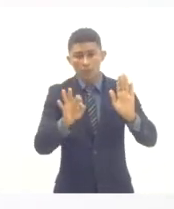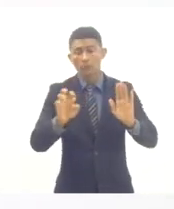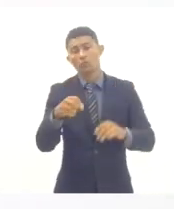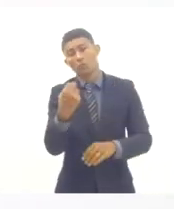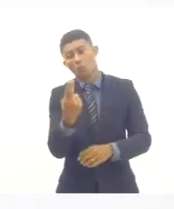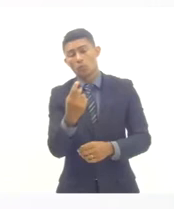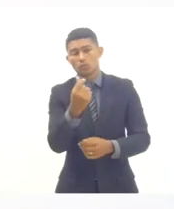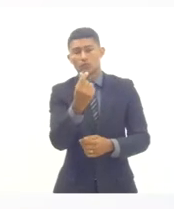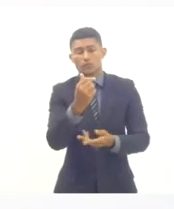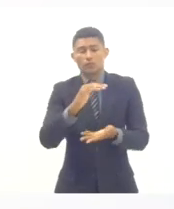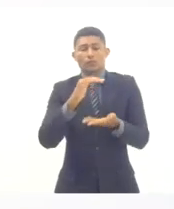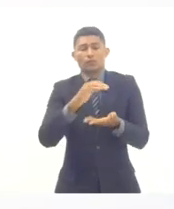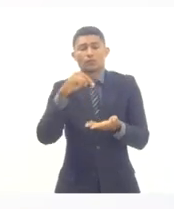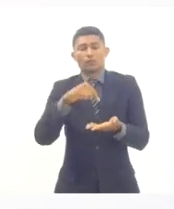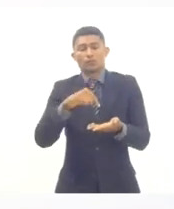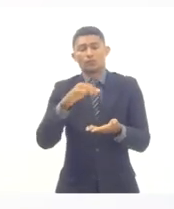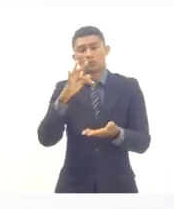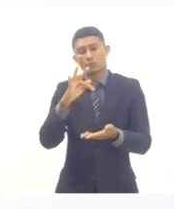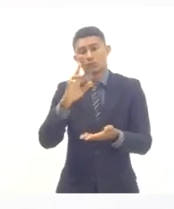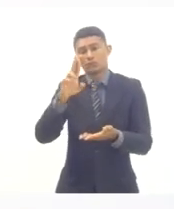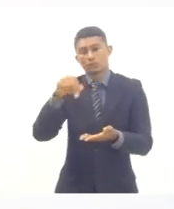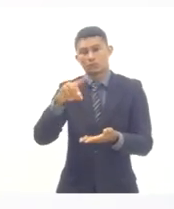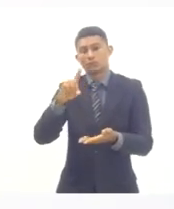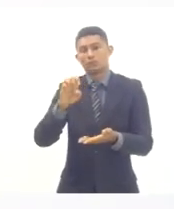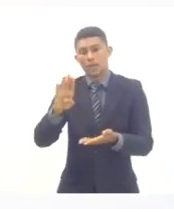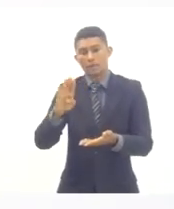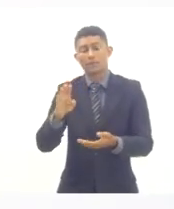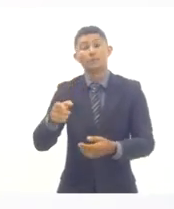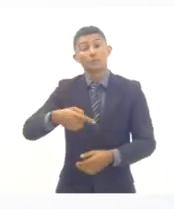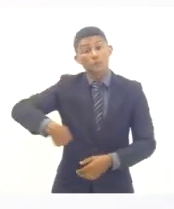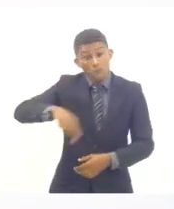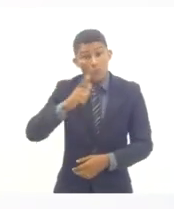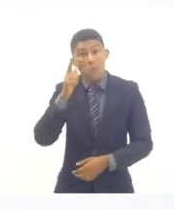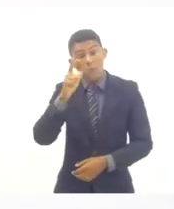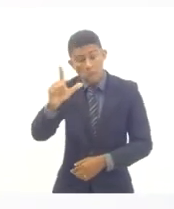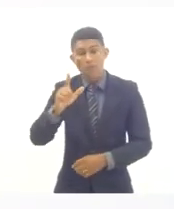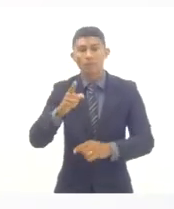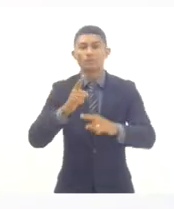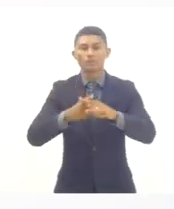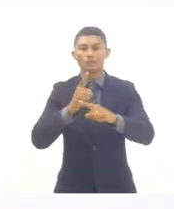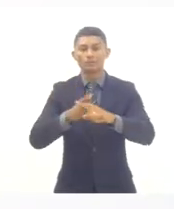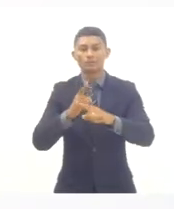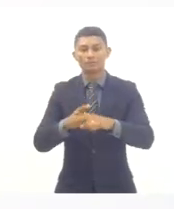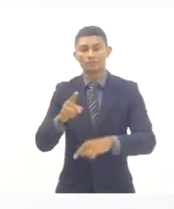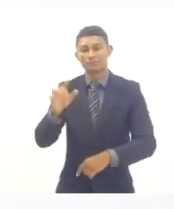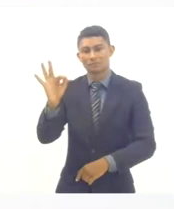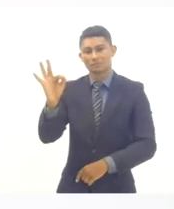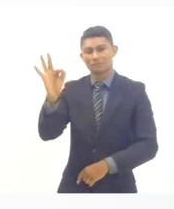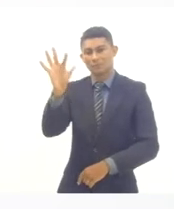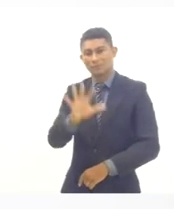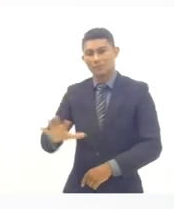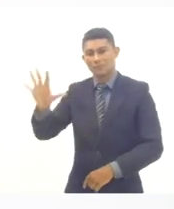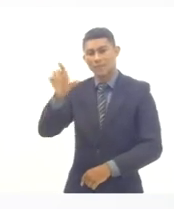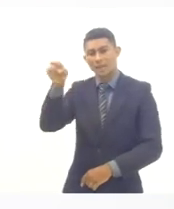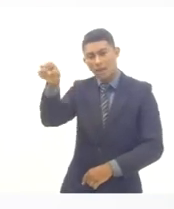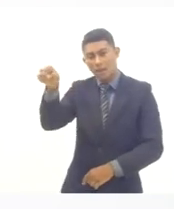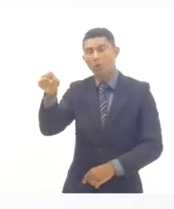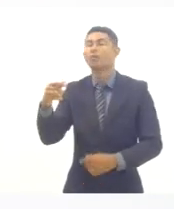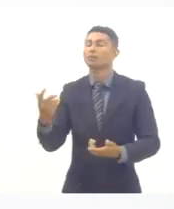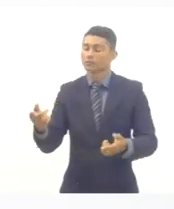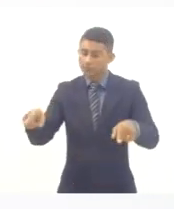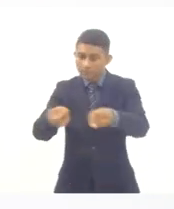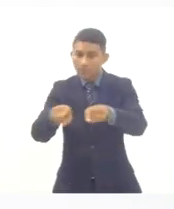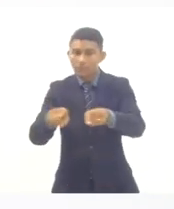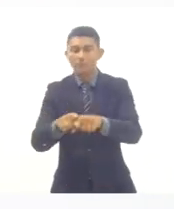que recentemente tivemos uma importante vitória ao ampliar a participação federal na composição desse